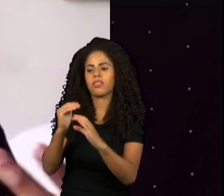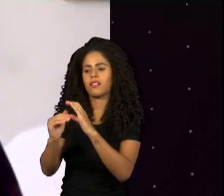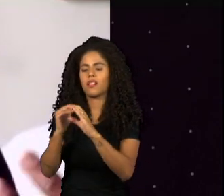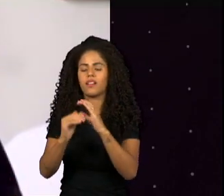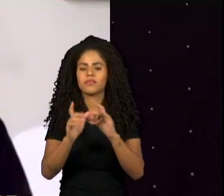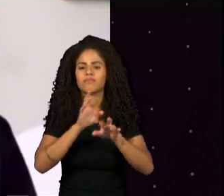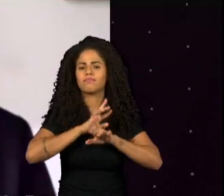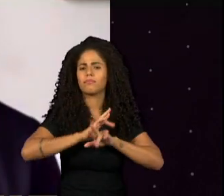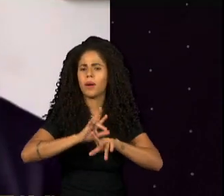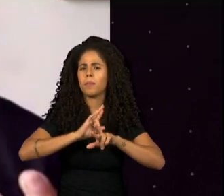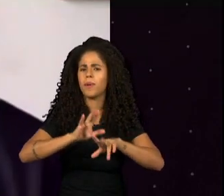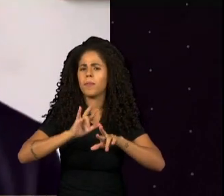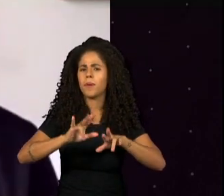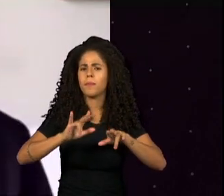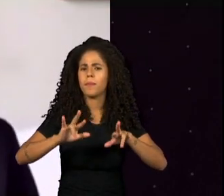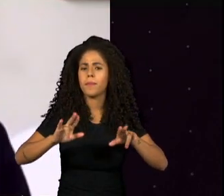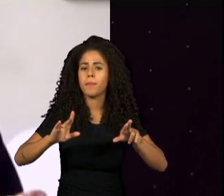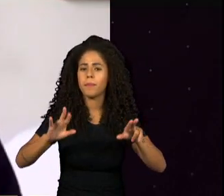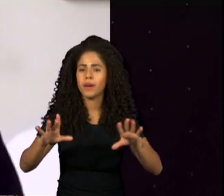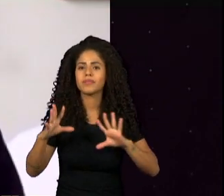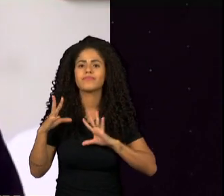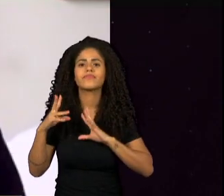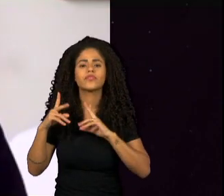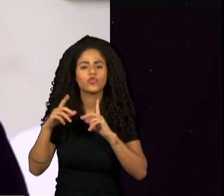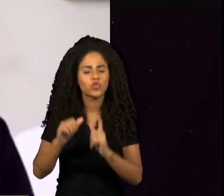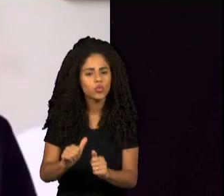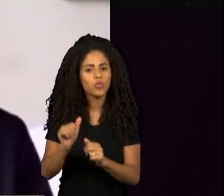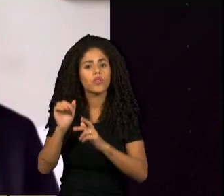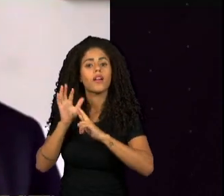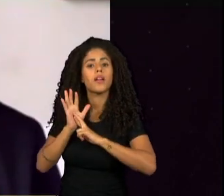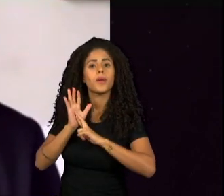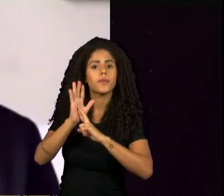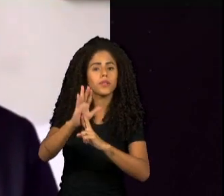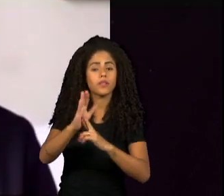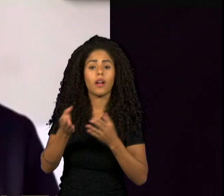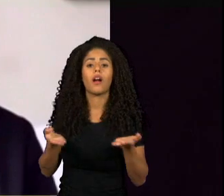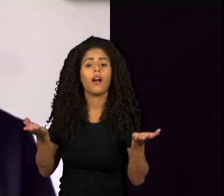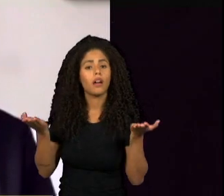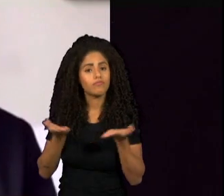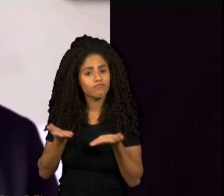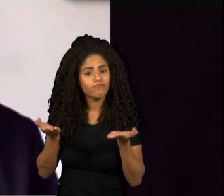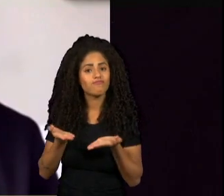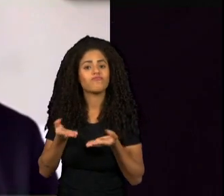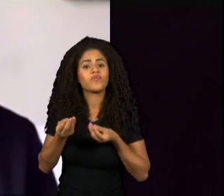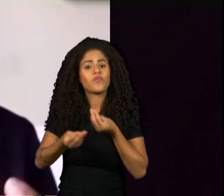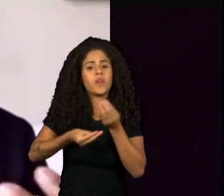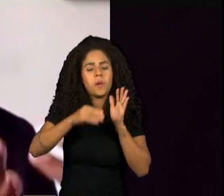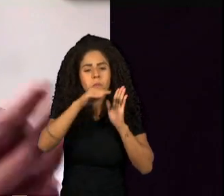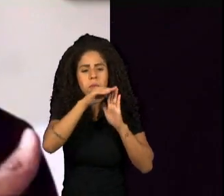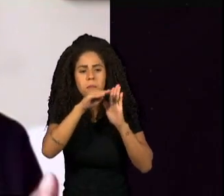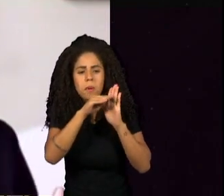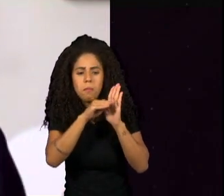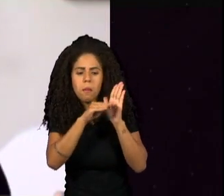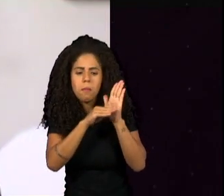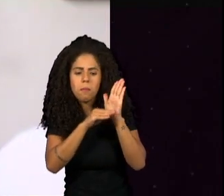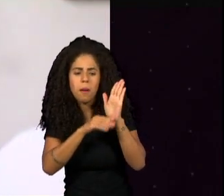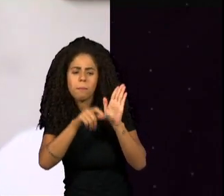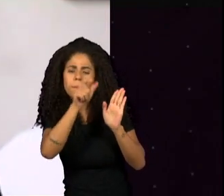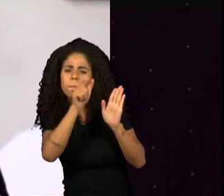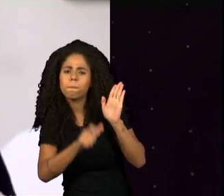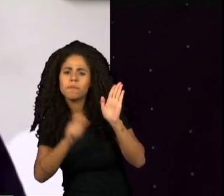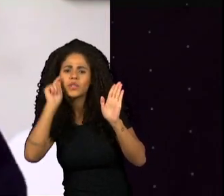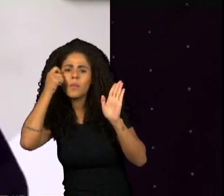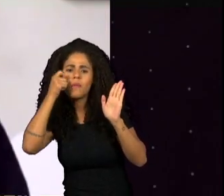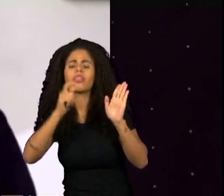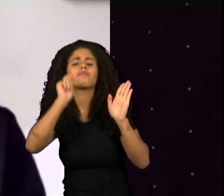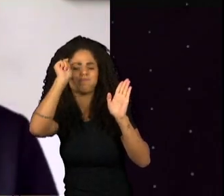Quais são as perspectivas e as narrativas que antes não eram apresentadas, que agora a gente consegue trazer a pauta e realmente mostrar que tudo isso tem